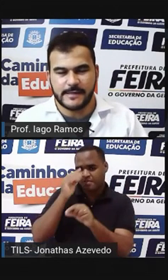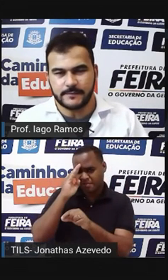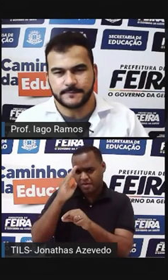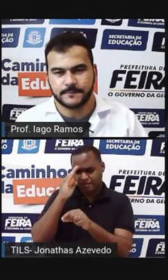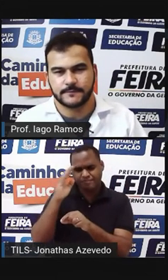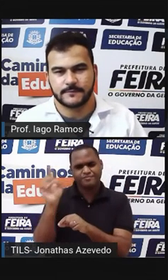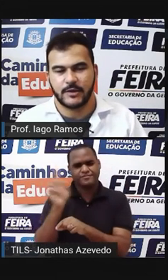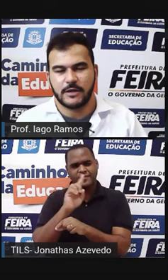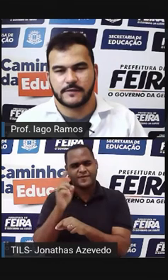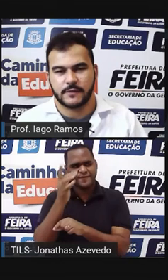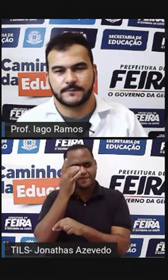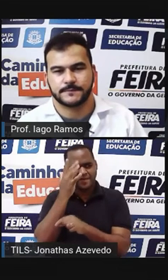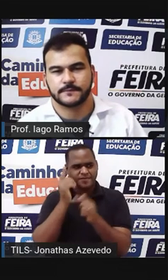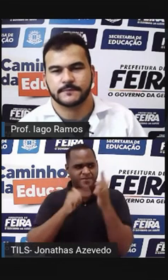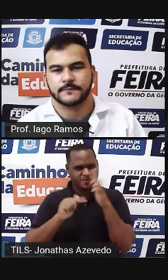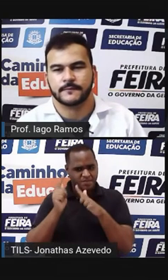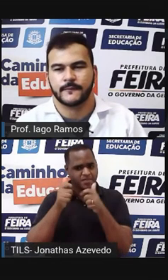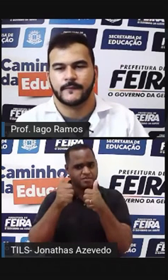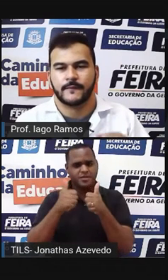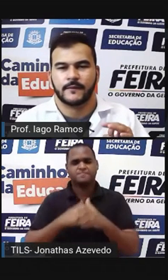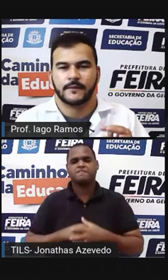Beleza? Então olha só